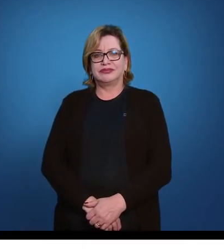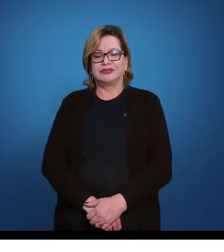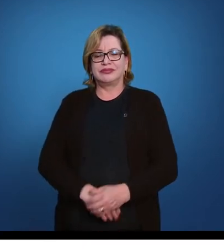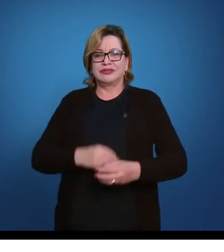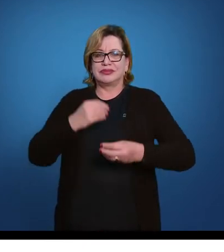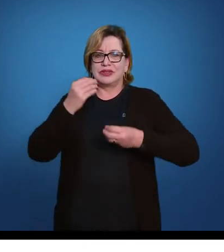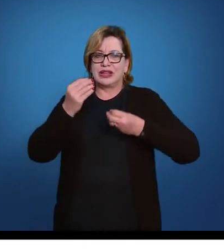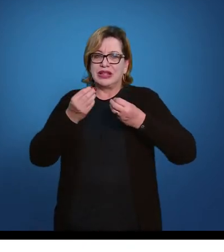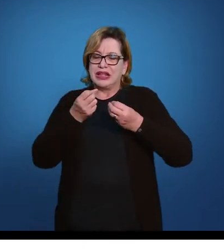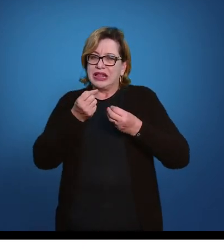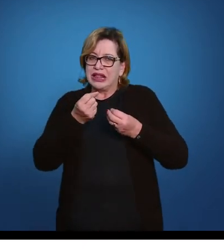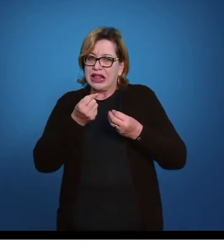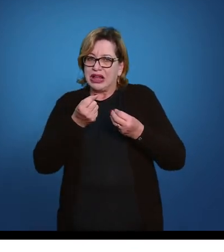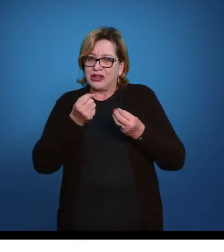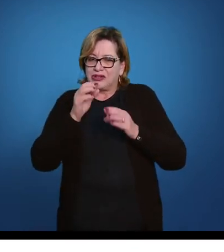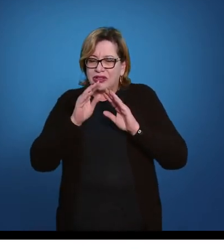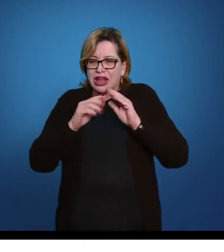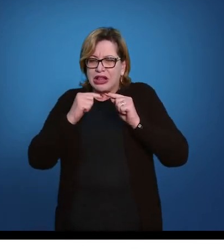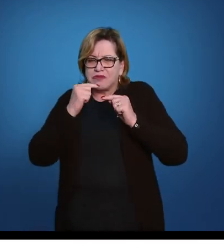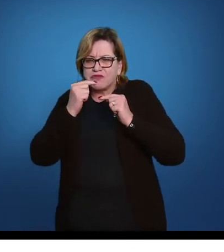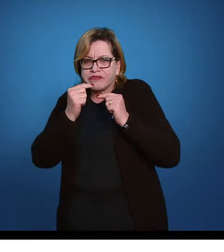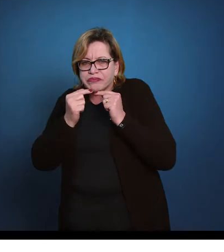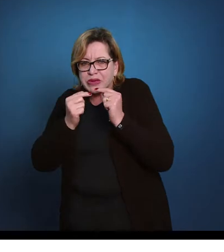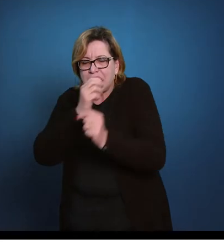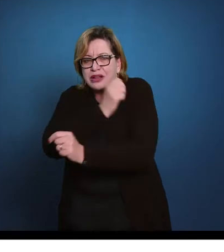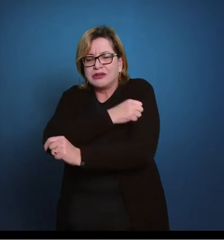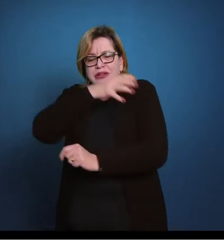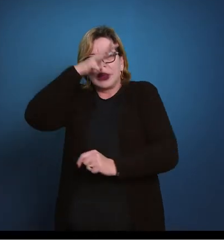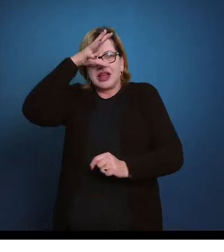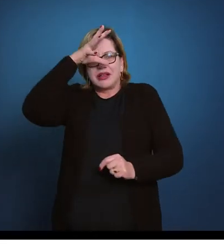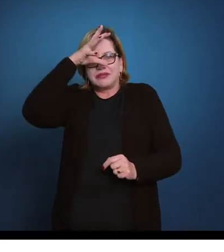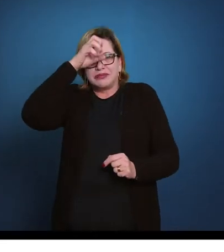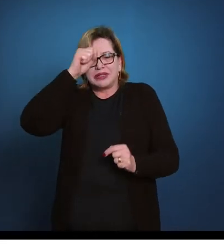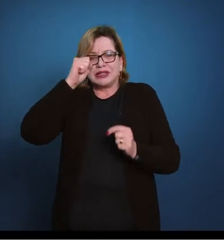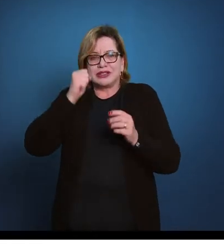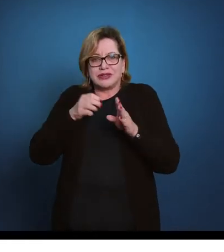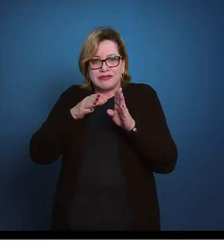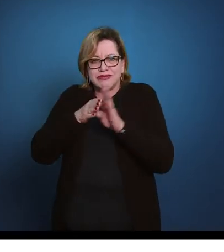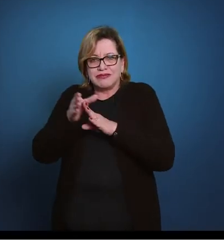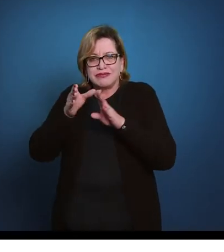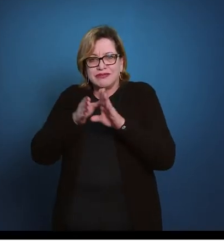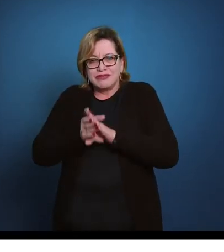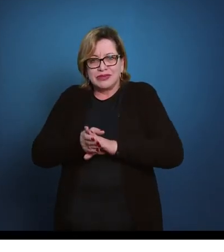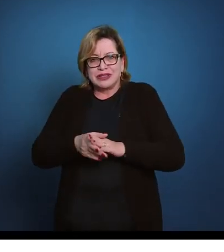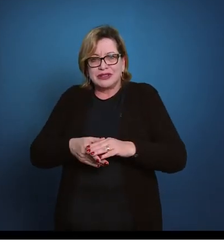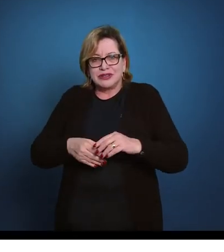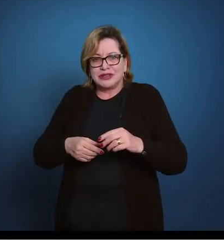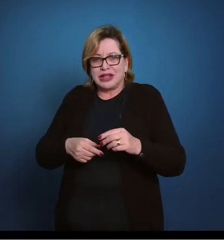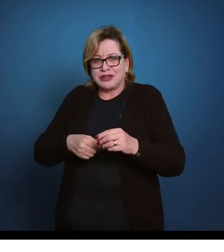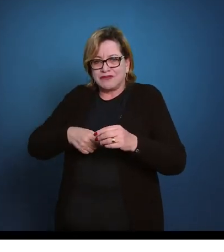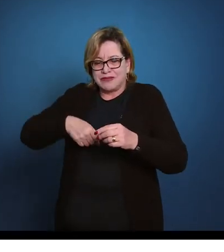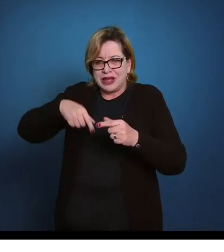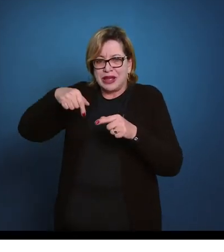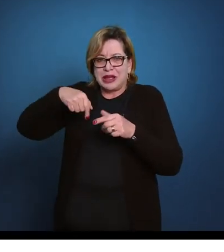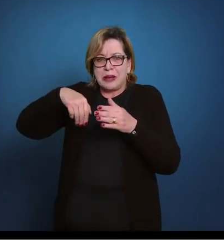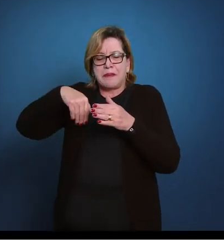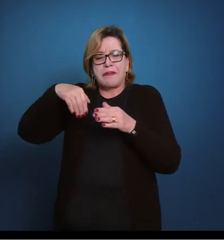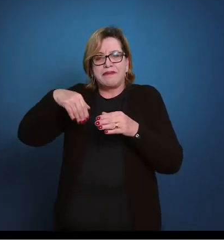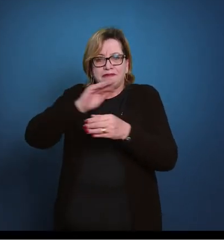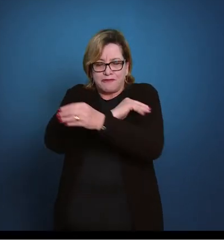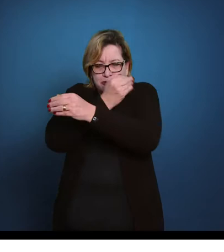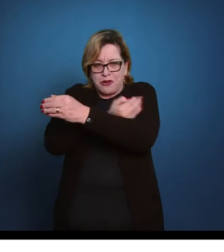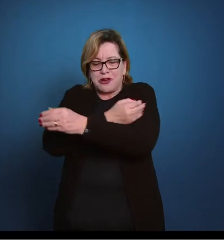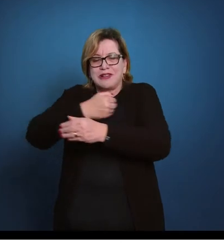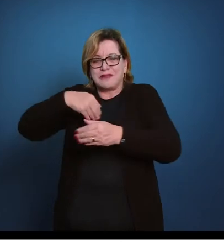Conforme os alunos aprendem essa sequência, a gente pode orientá-los já a chutar a perna com um pouco mais de